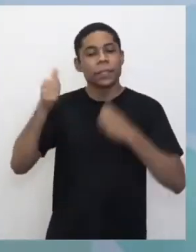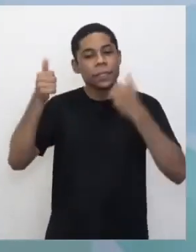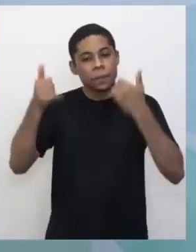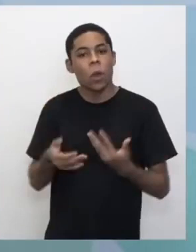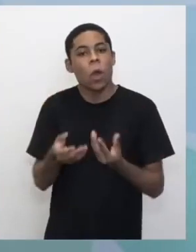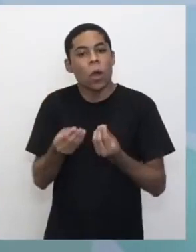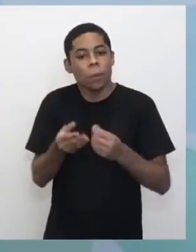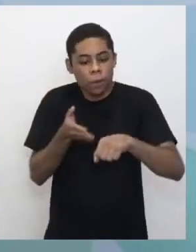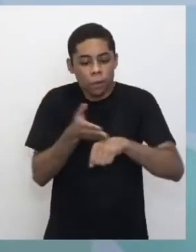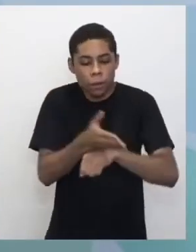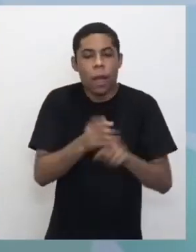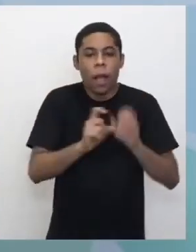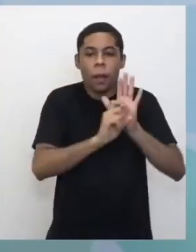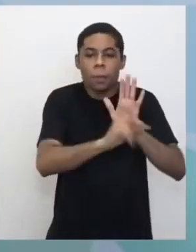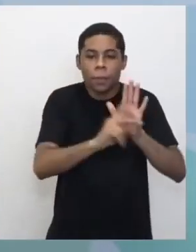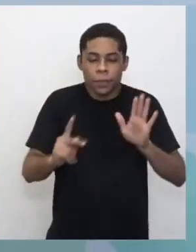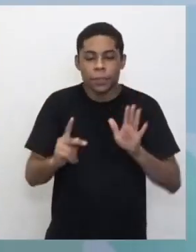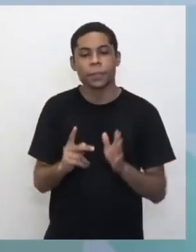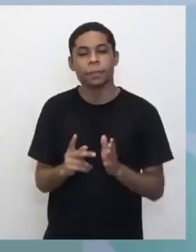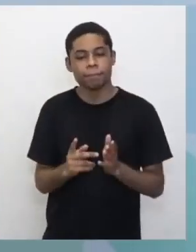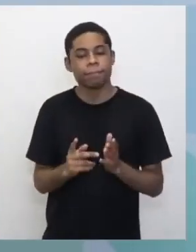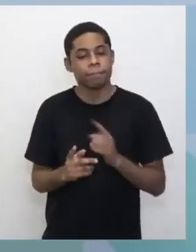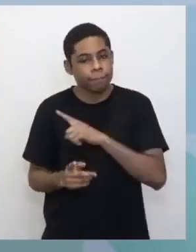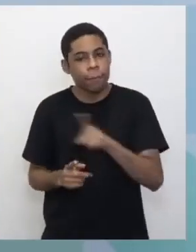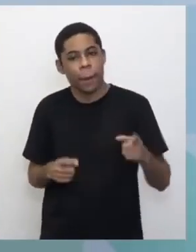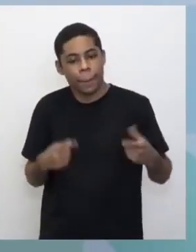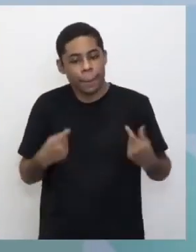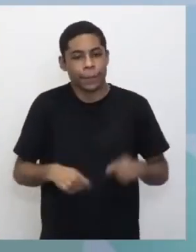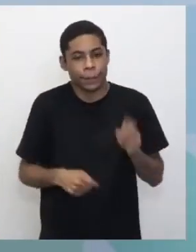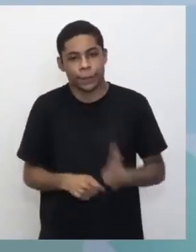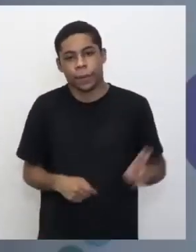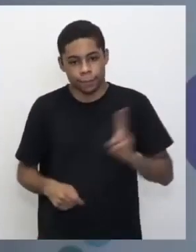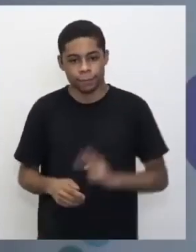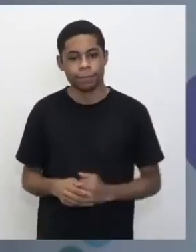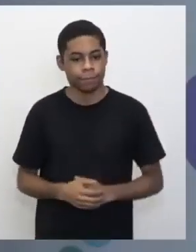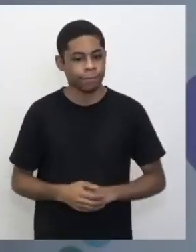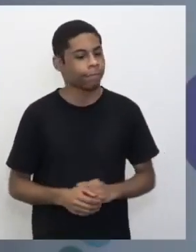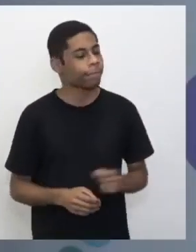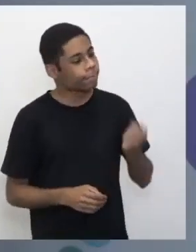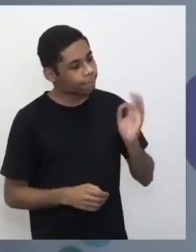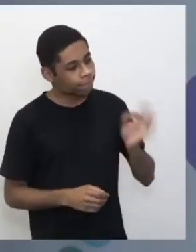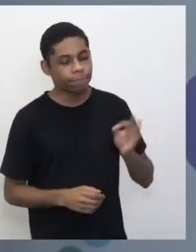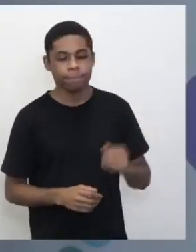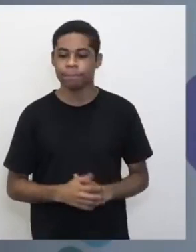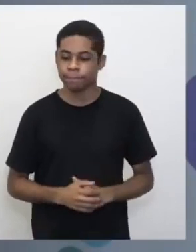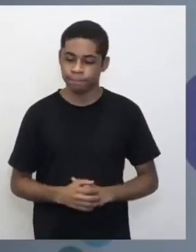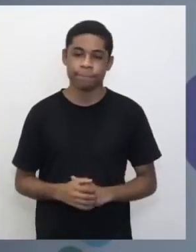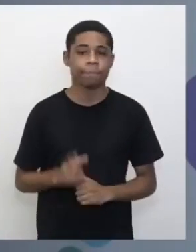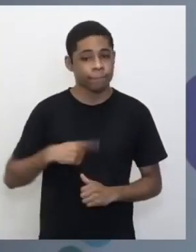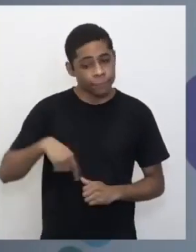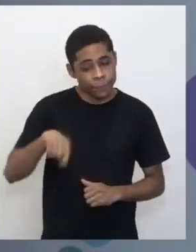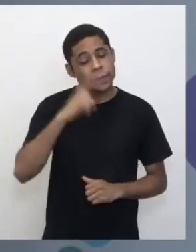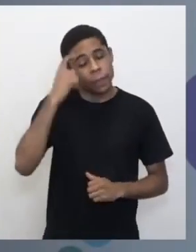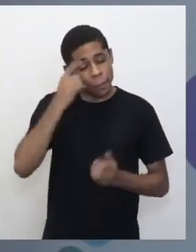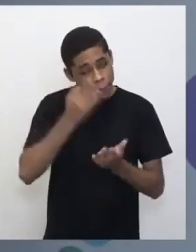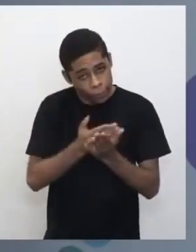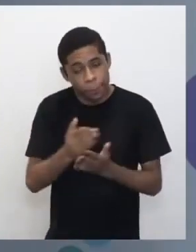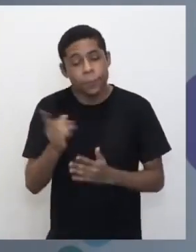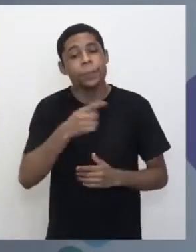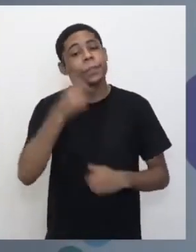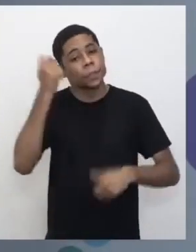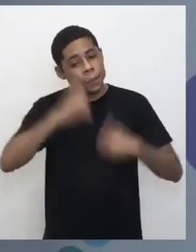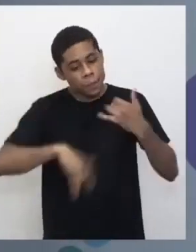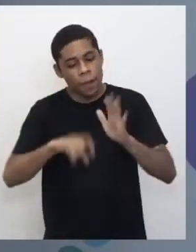acessar esse aplicativo simpático que temos que usar, ok? Exatamente, né? A gente sabe aí que desde o começo a gente está aí com o